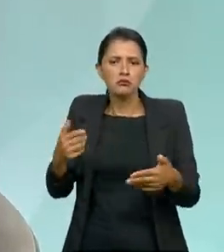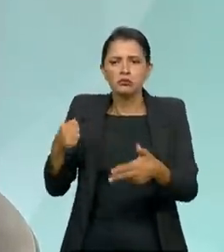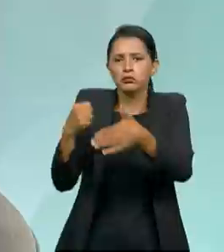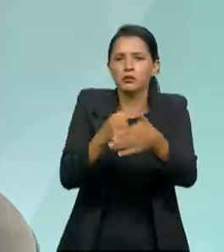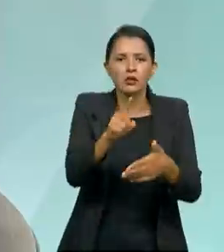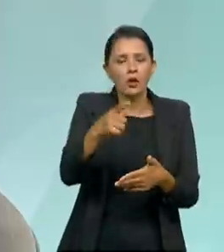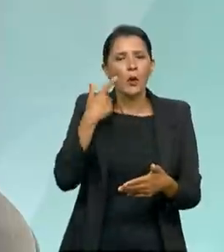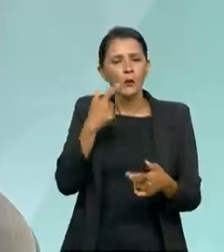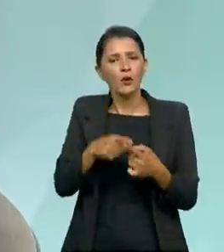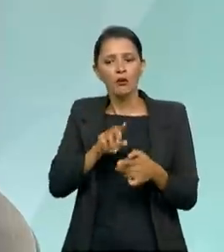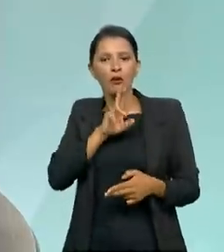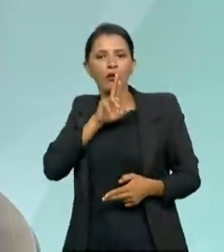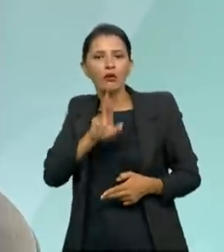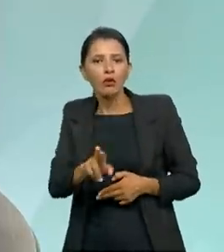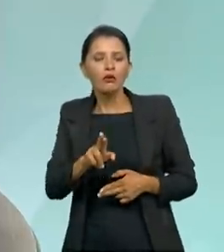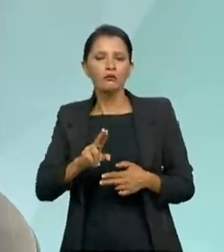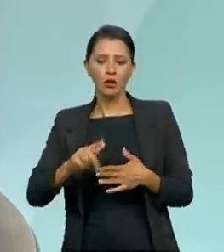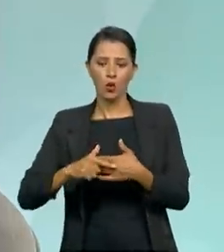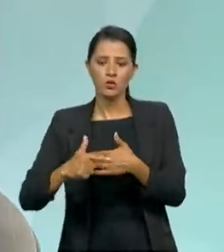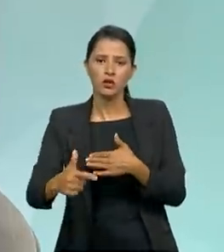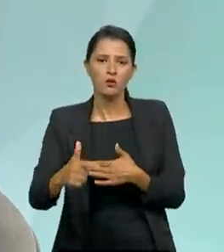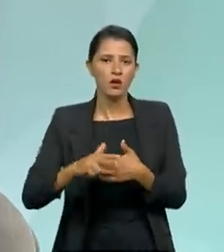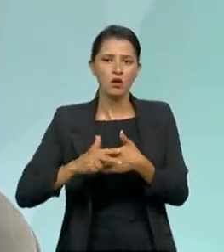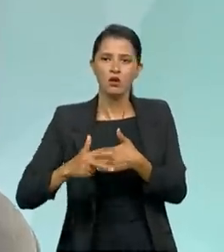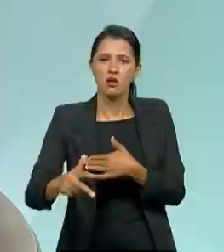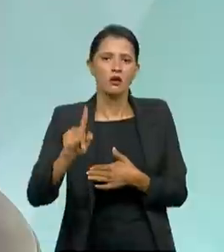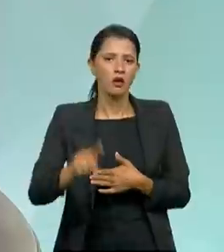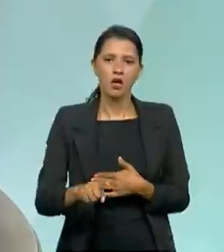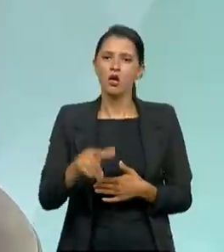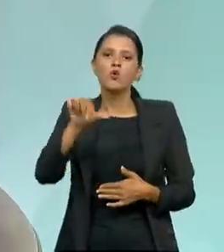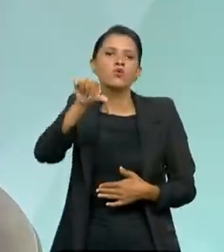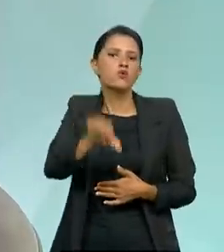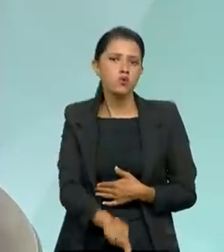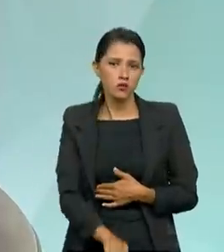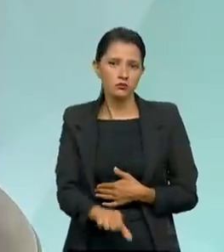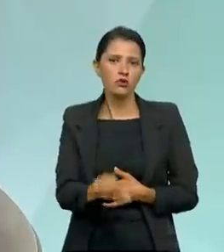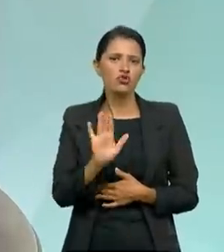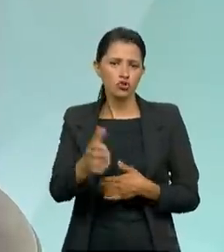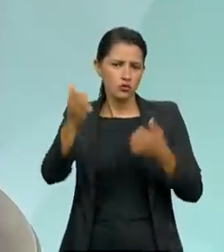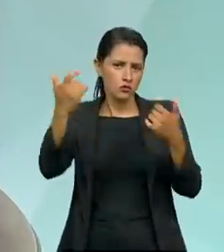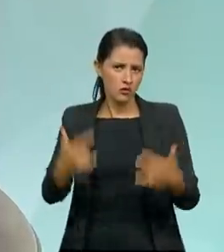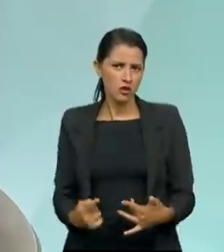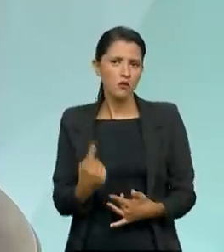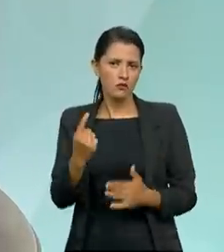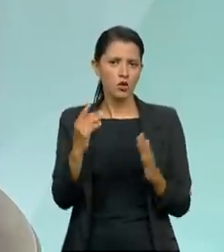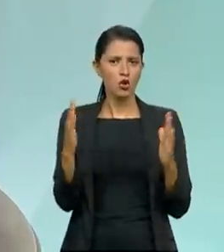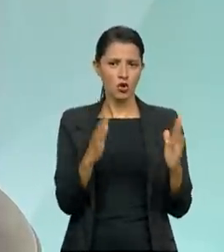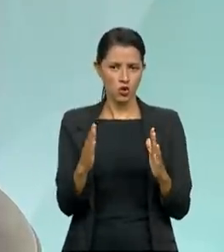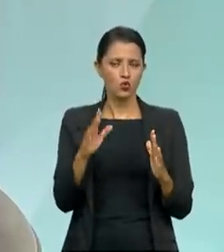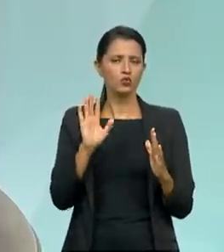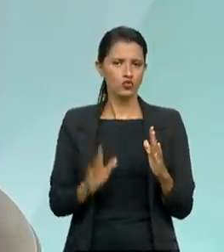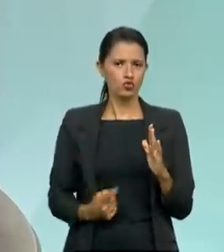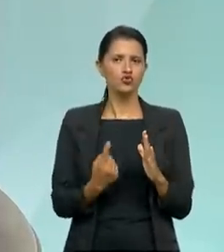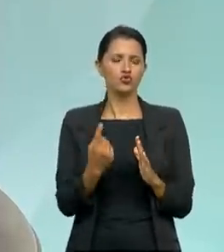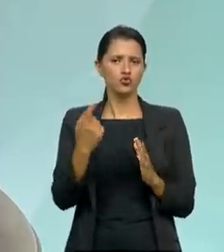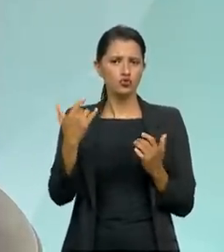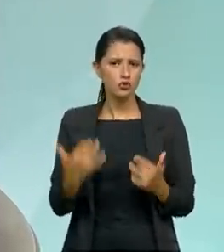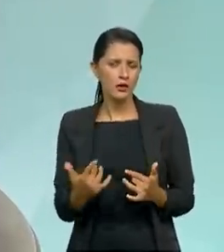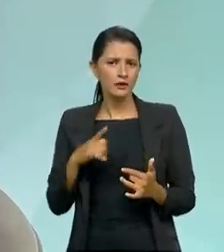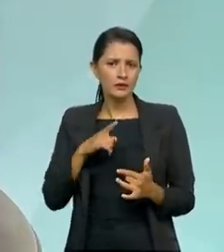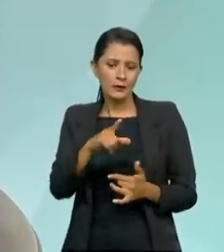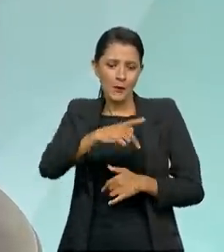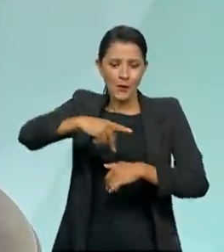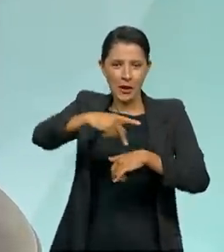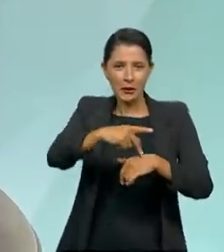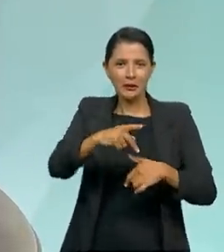efeitos deletérios da corrupção são imensos. Como eu disse no primeiro bloco, quando você tem países com corrupção,